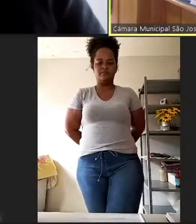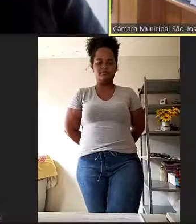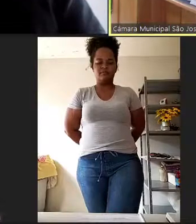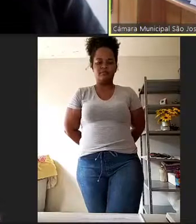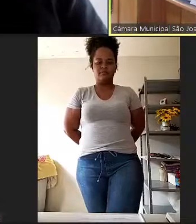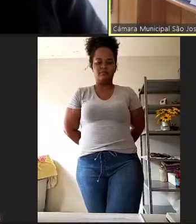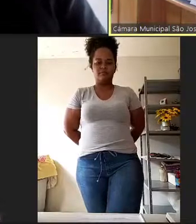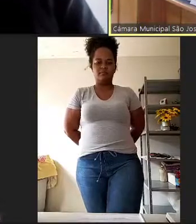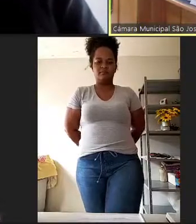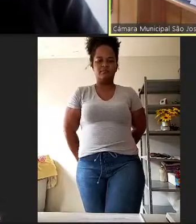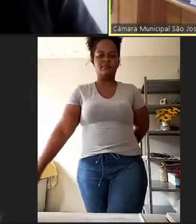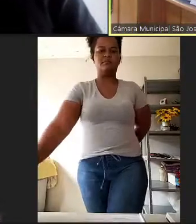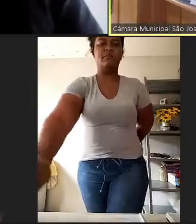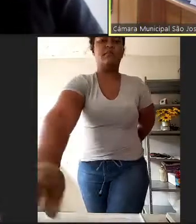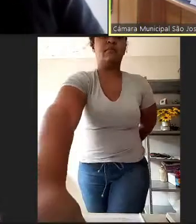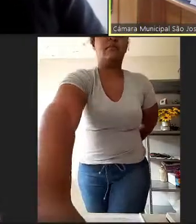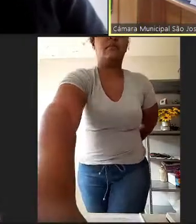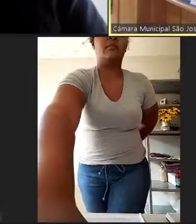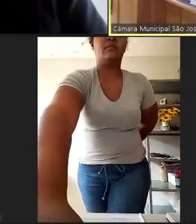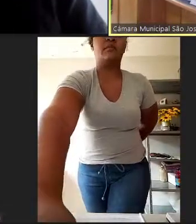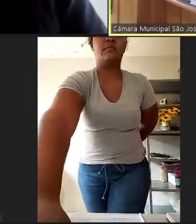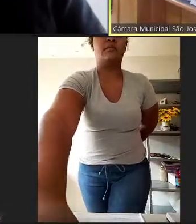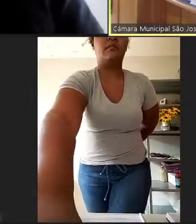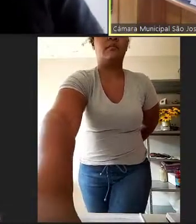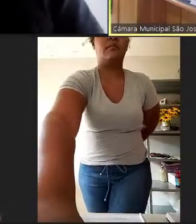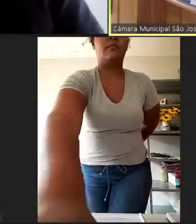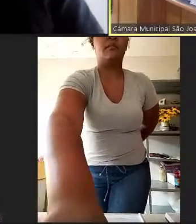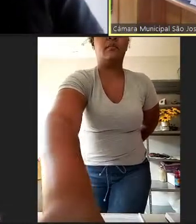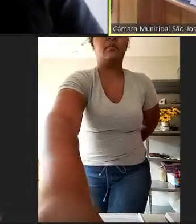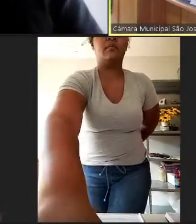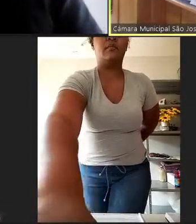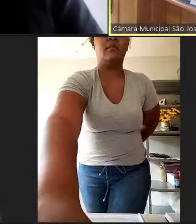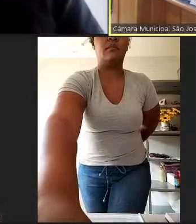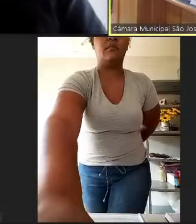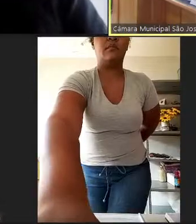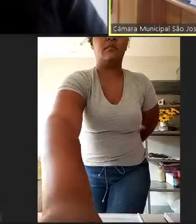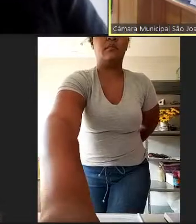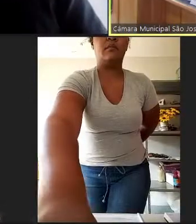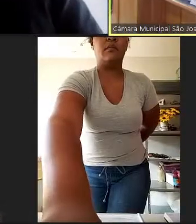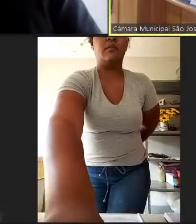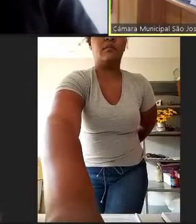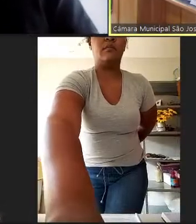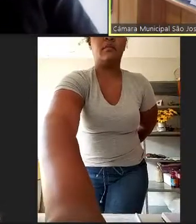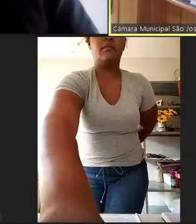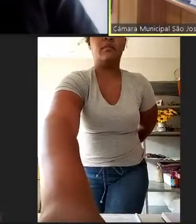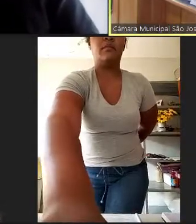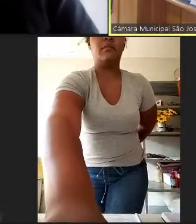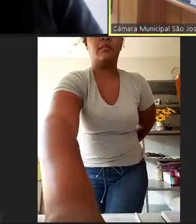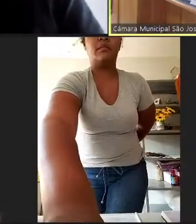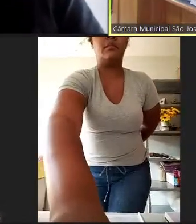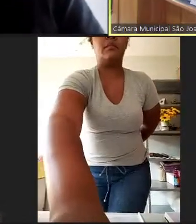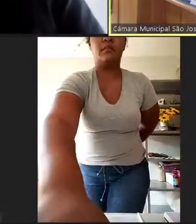seu progresso o seu engrandecer com sons fabriais e o mar amazônia